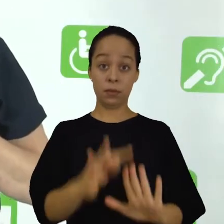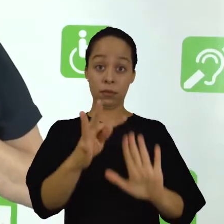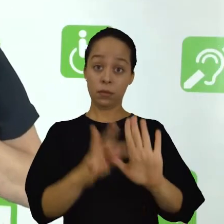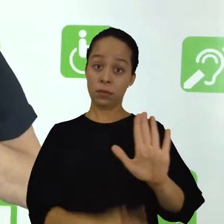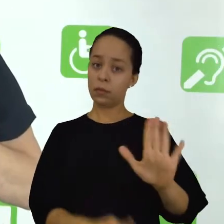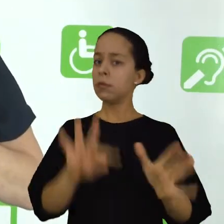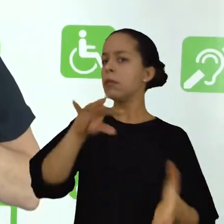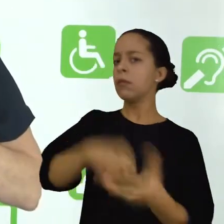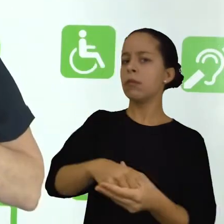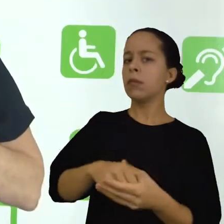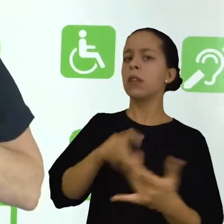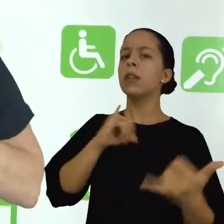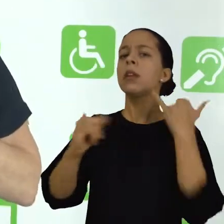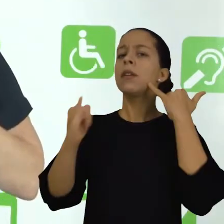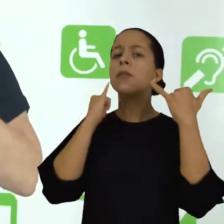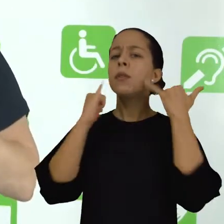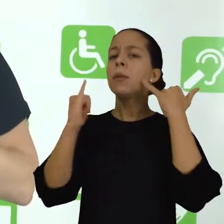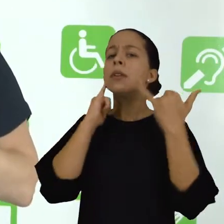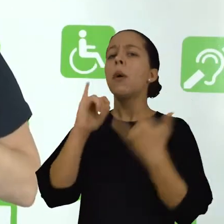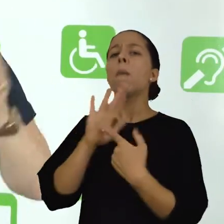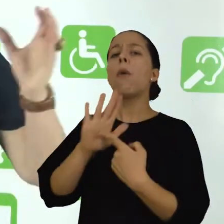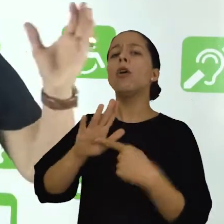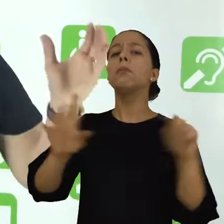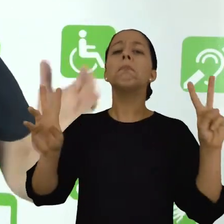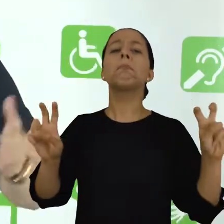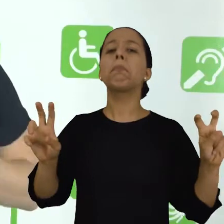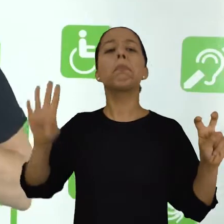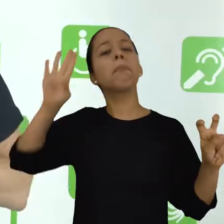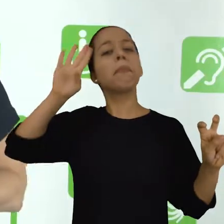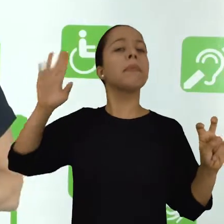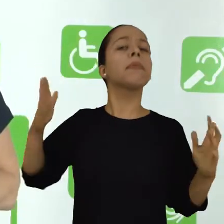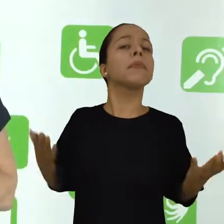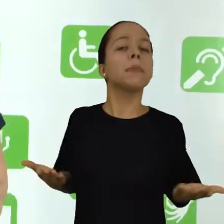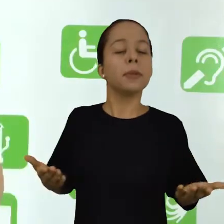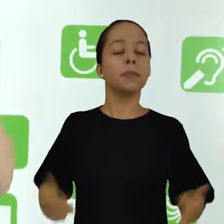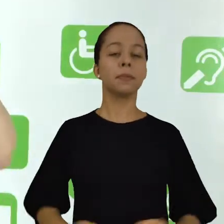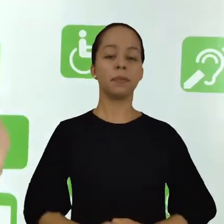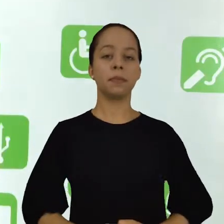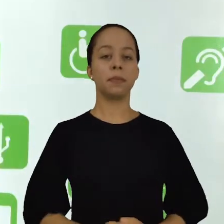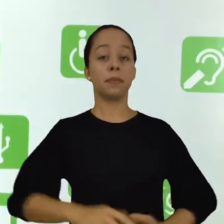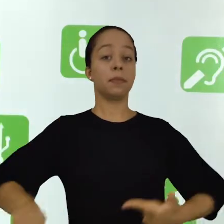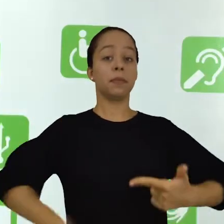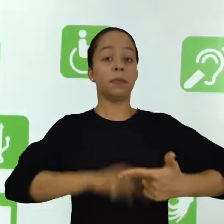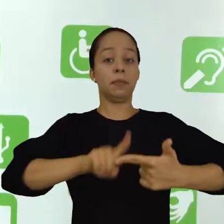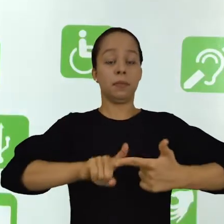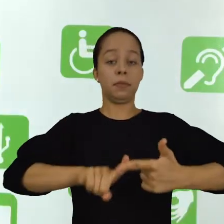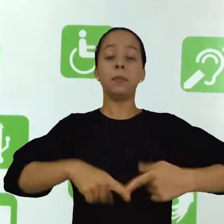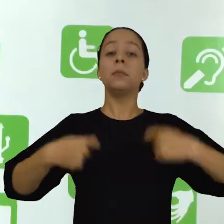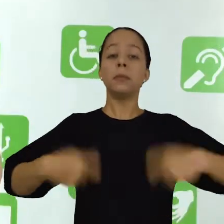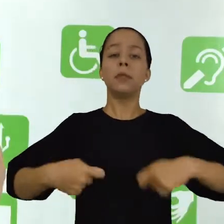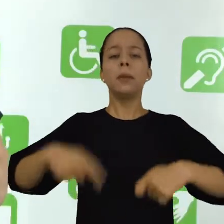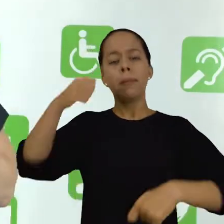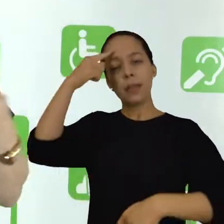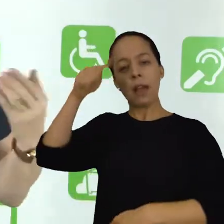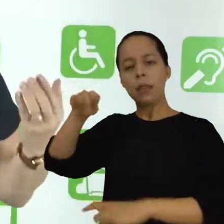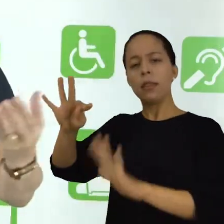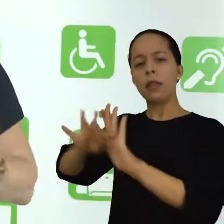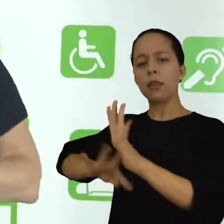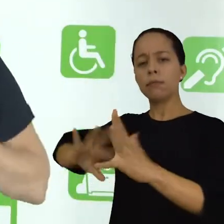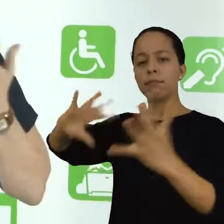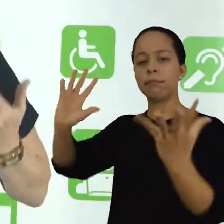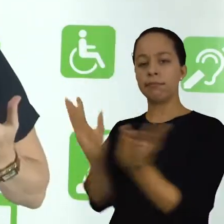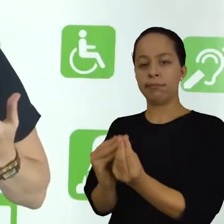trazendo informações sobre qual o tema principal. A segunda é você pensar numa